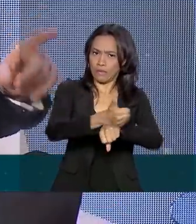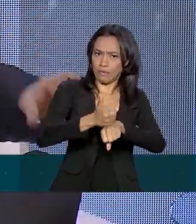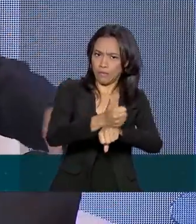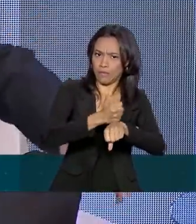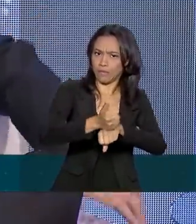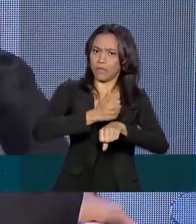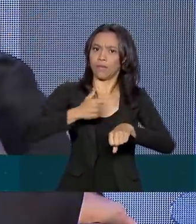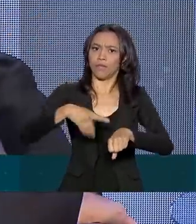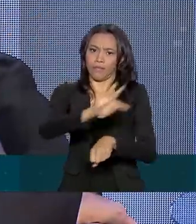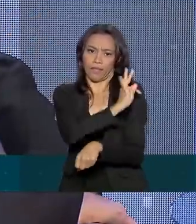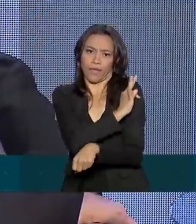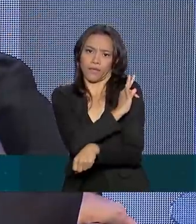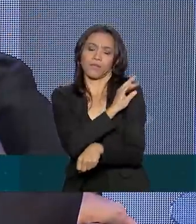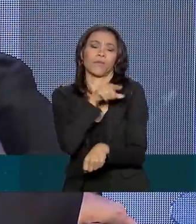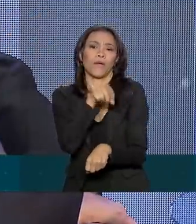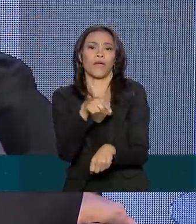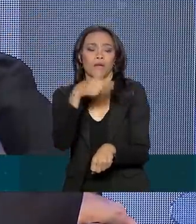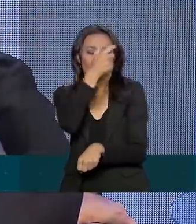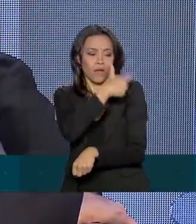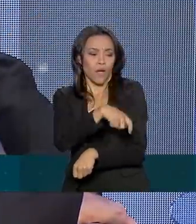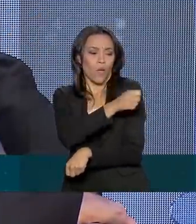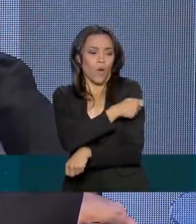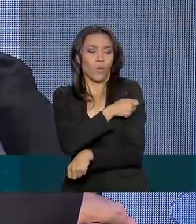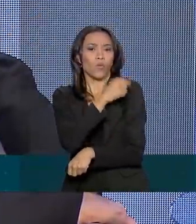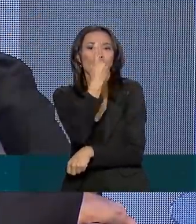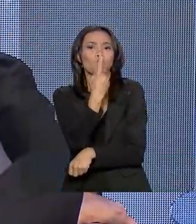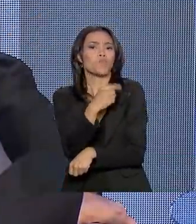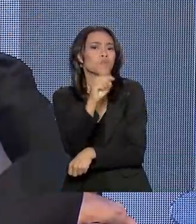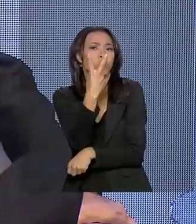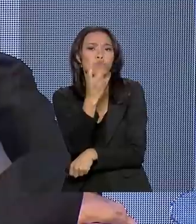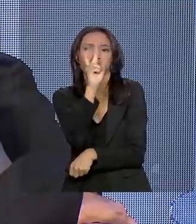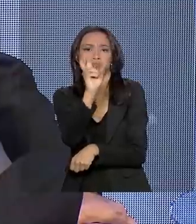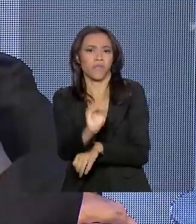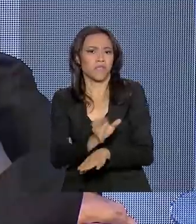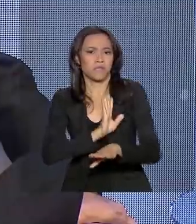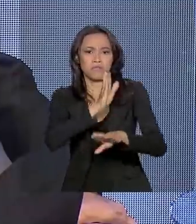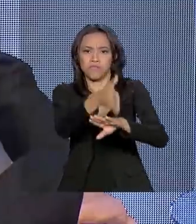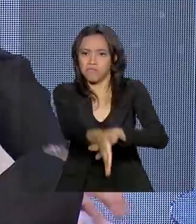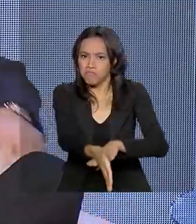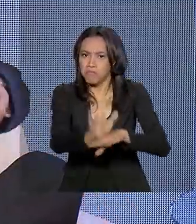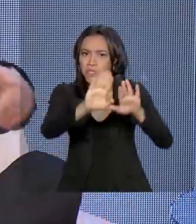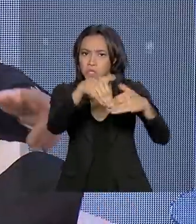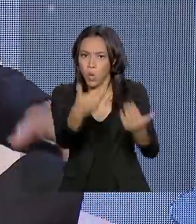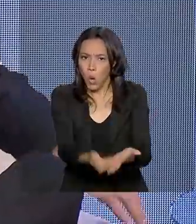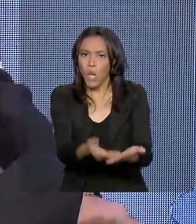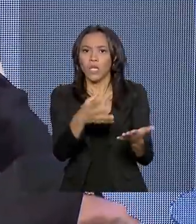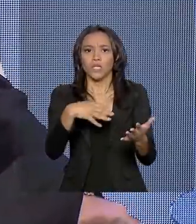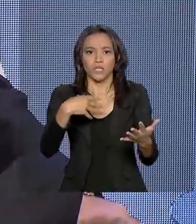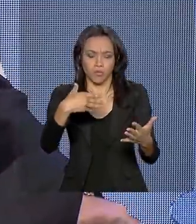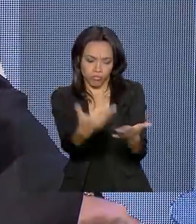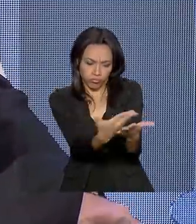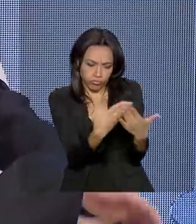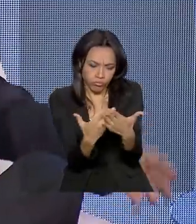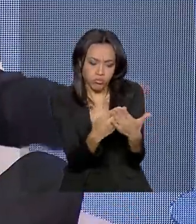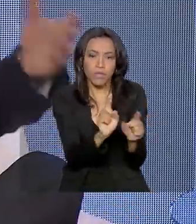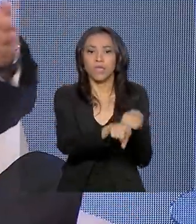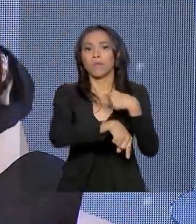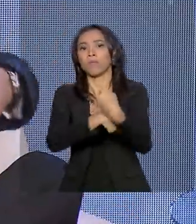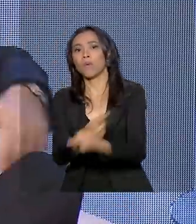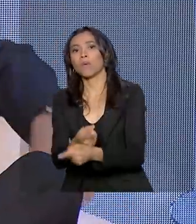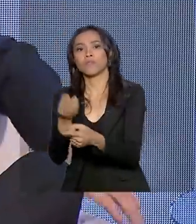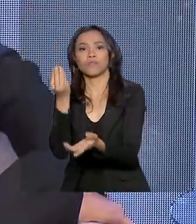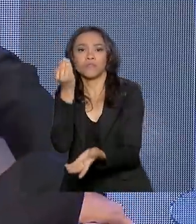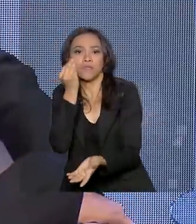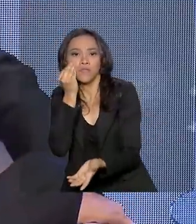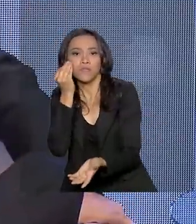parcial. O aluno vai de uma a duas vezes por semana ao laboratório e tem aula prática. E a parte teórica,